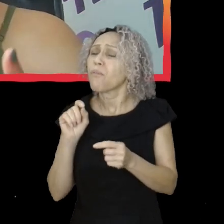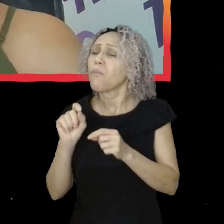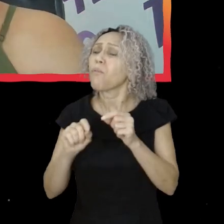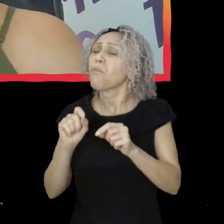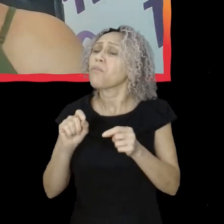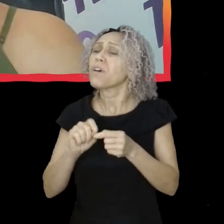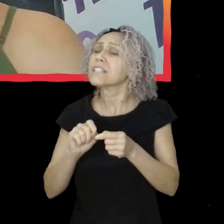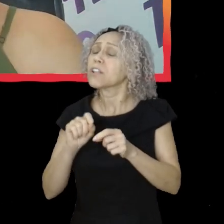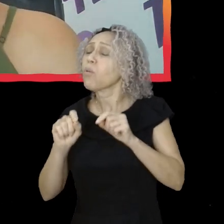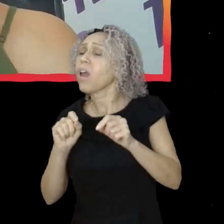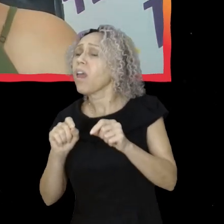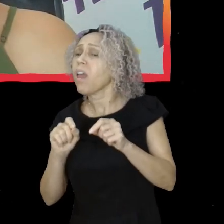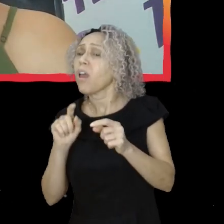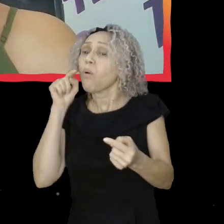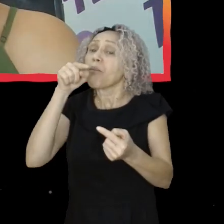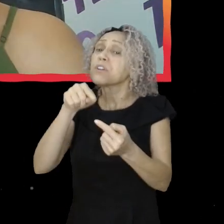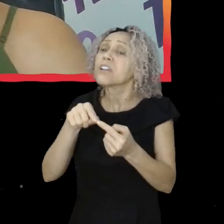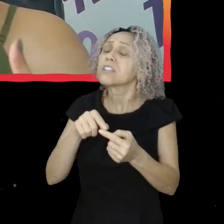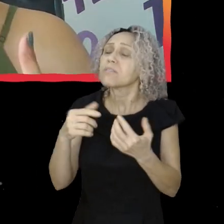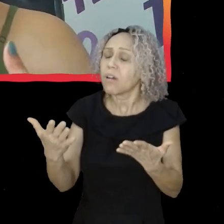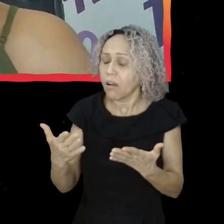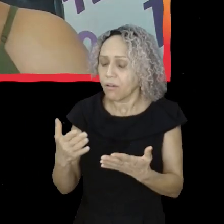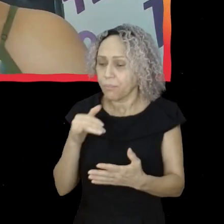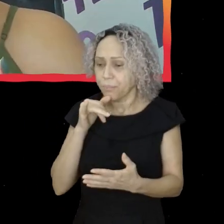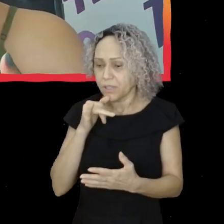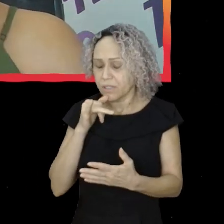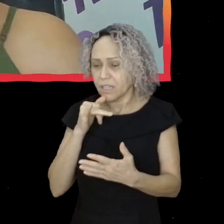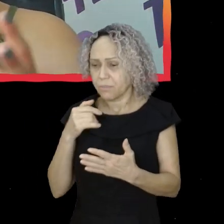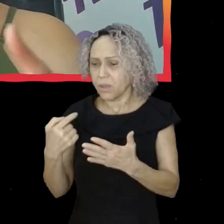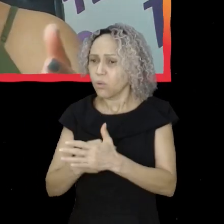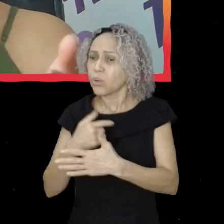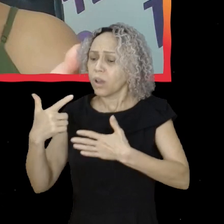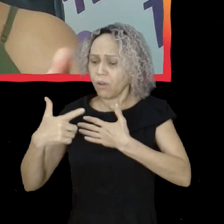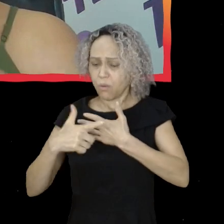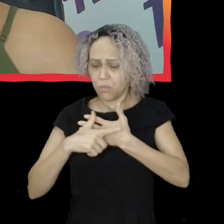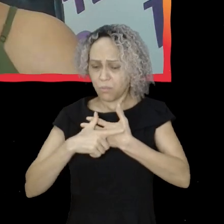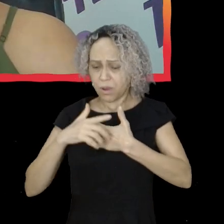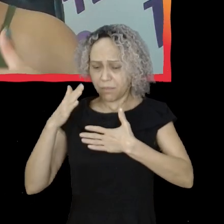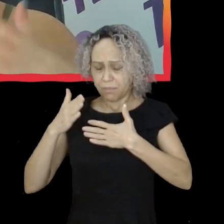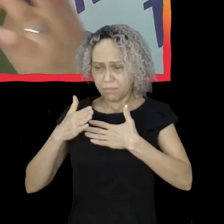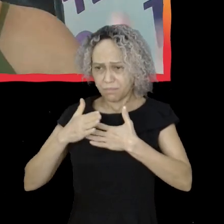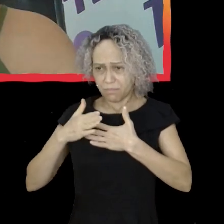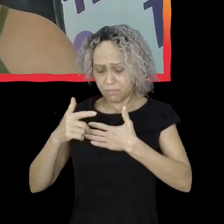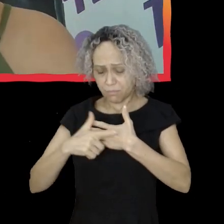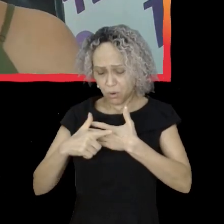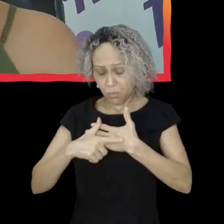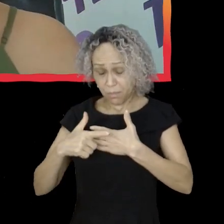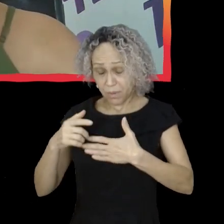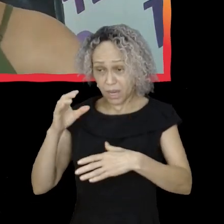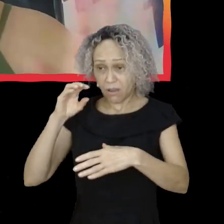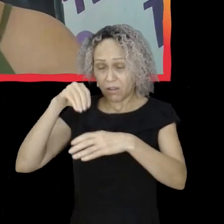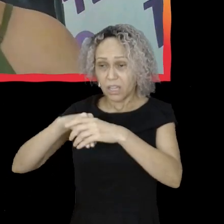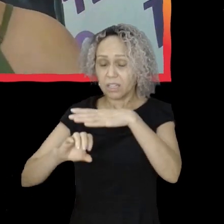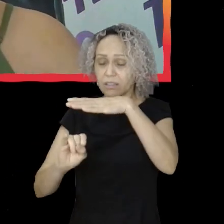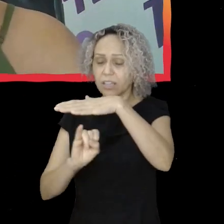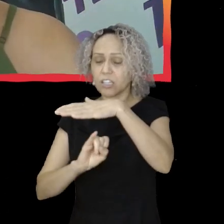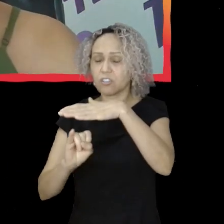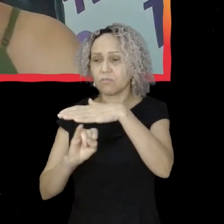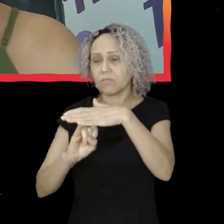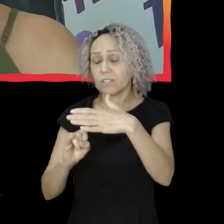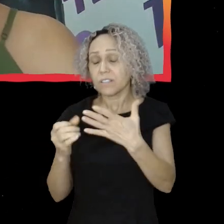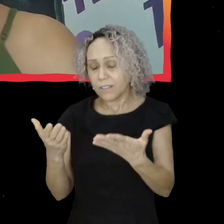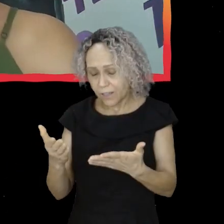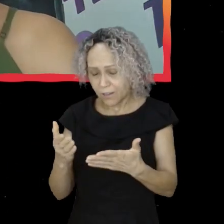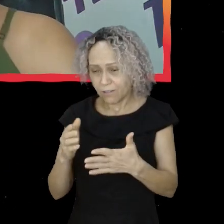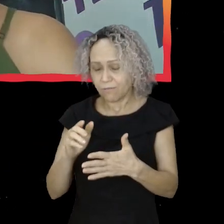qual que é o meu papel institucional? E o que que eu imagino que eu tenho que fazer e o que que eu trabalho para fazer junto com a minha equipe,